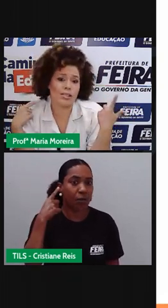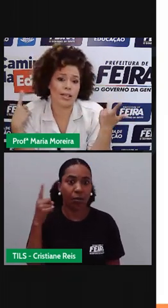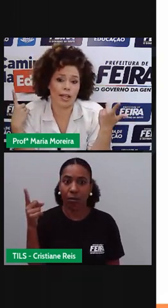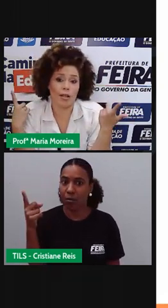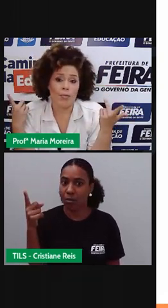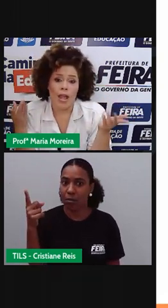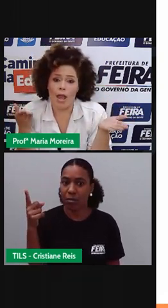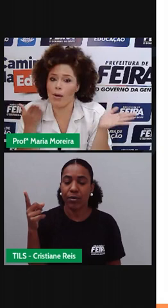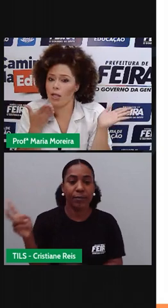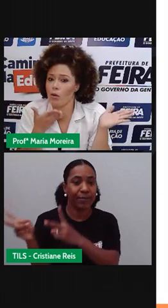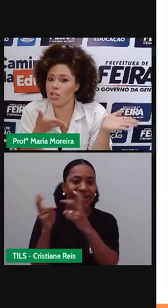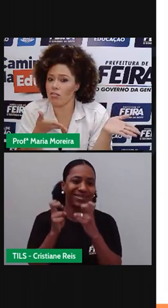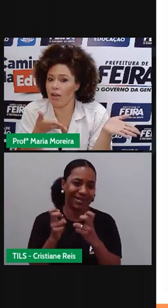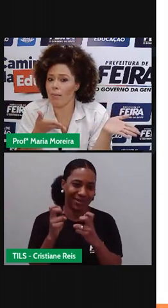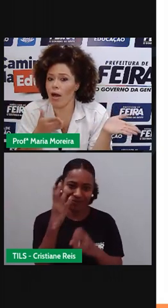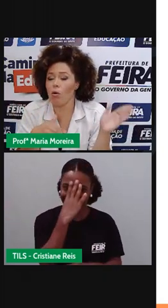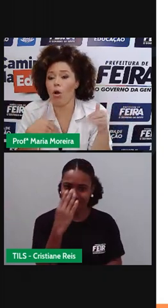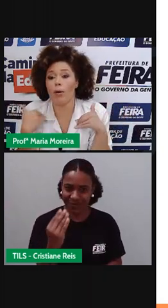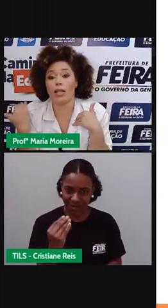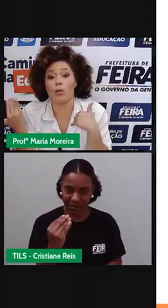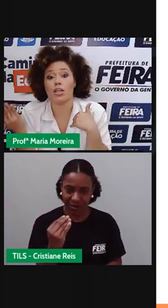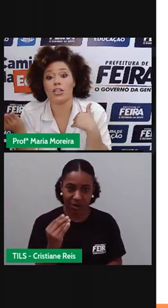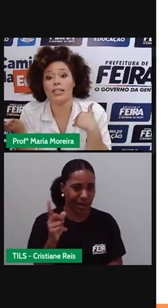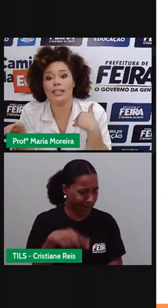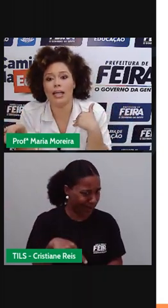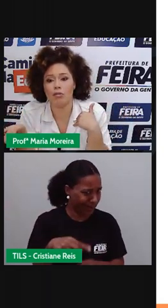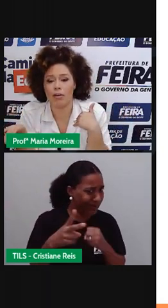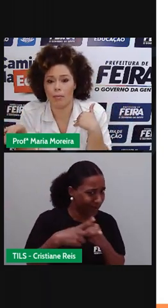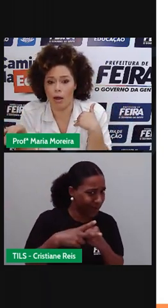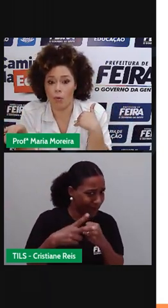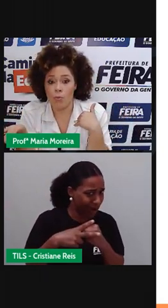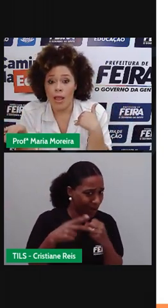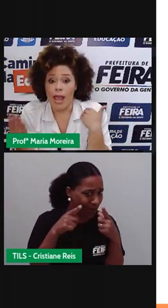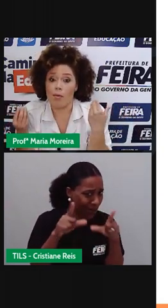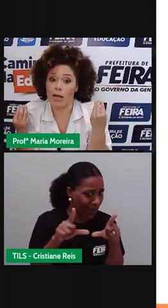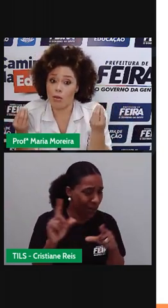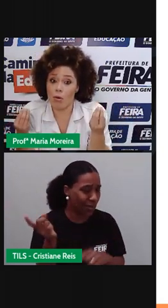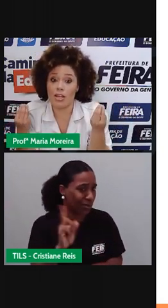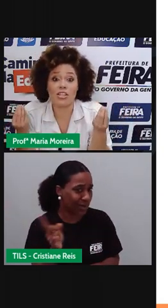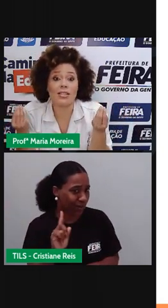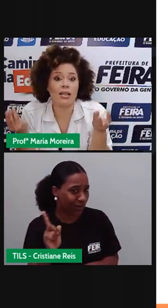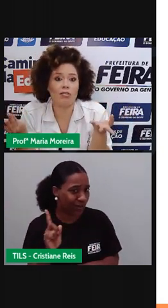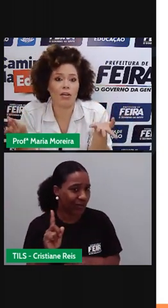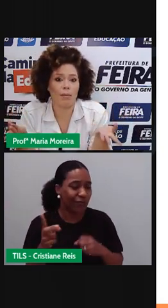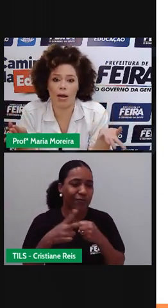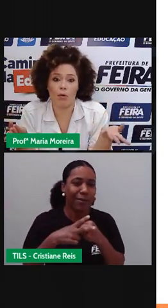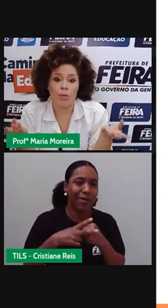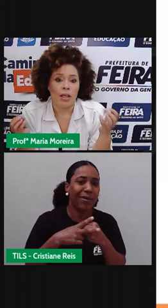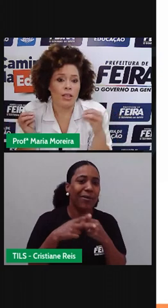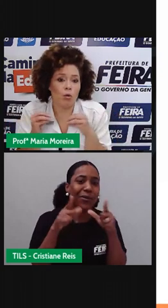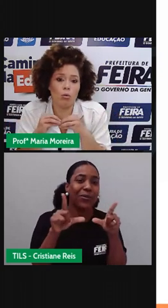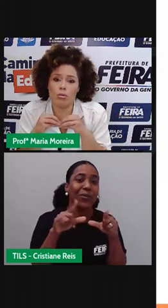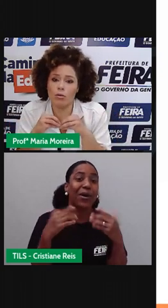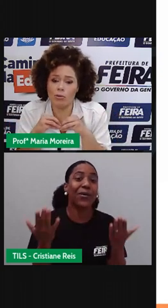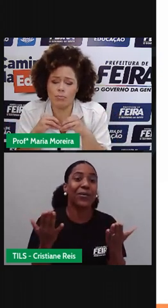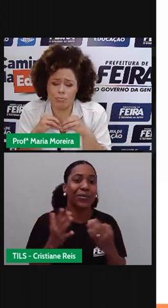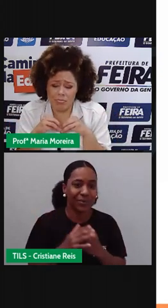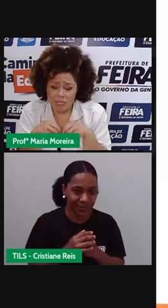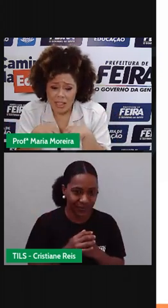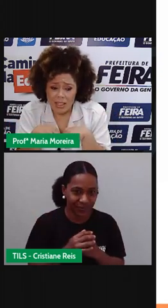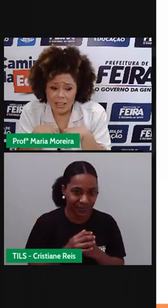gente escuta essa sirene, é uma linguagem verbal ou uma linguagem não verbal? É uma linguagem não verbal. Não